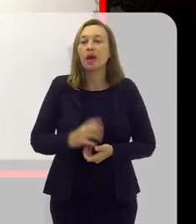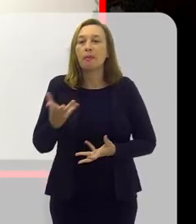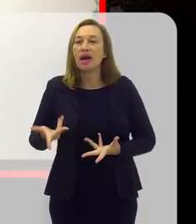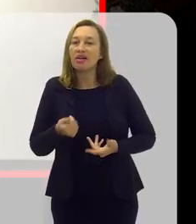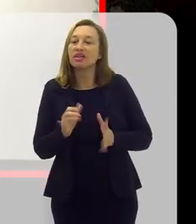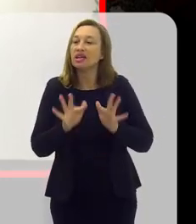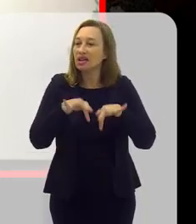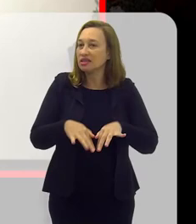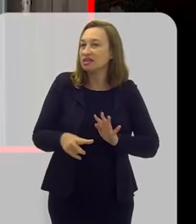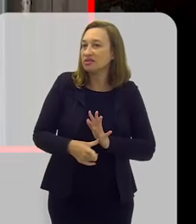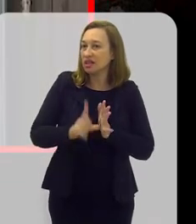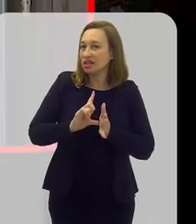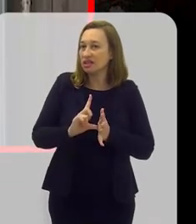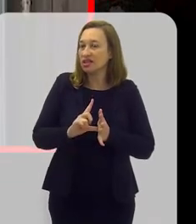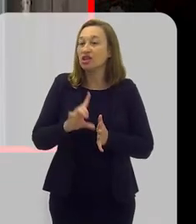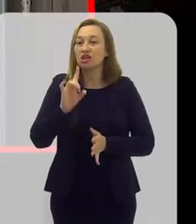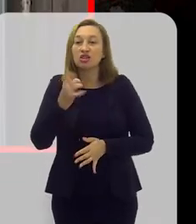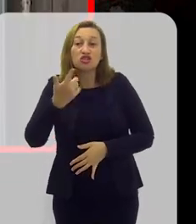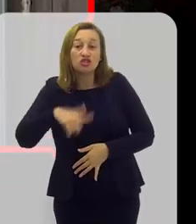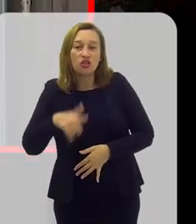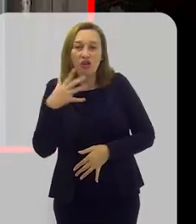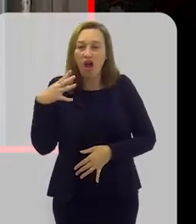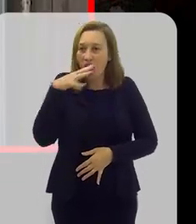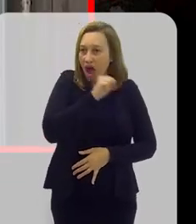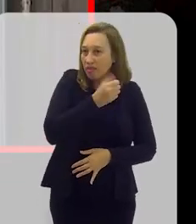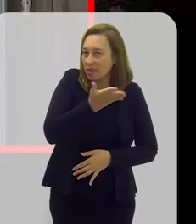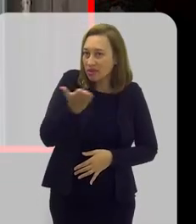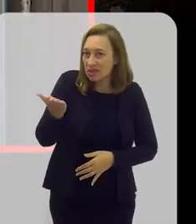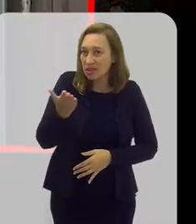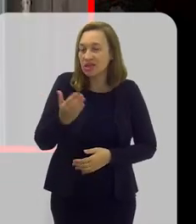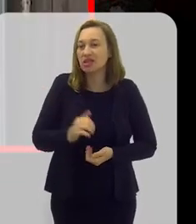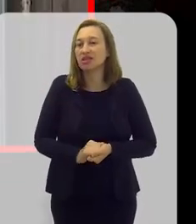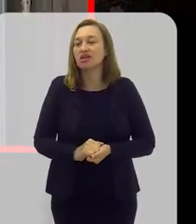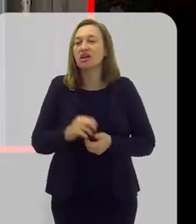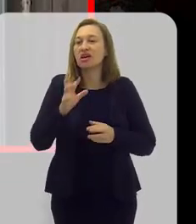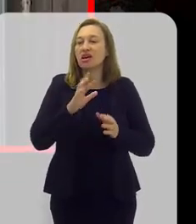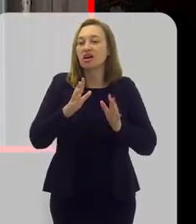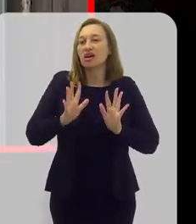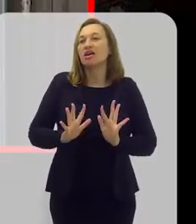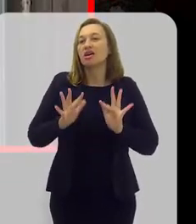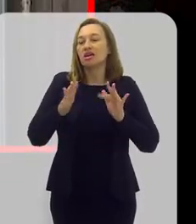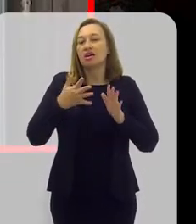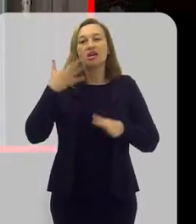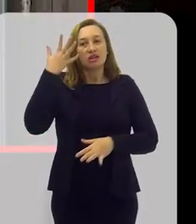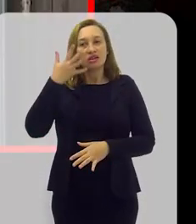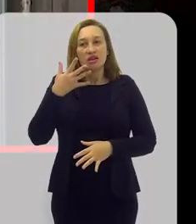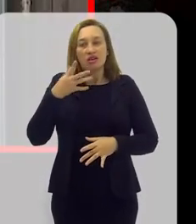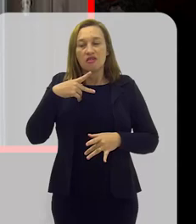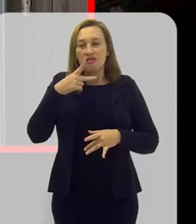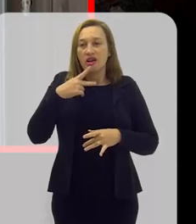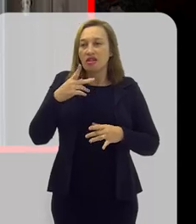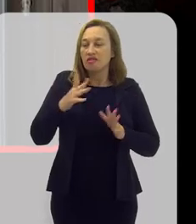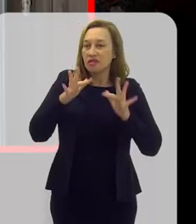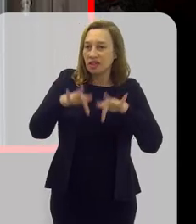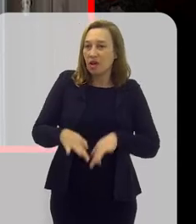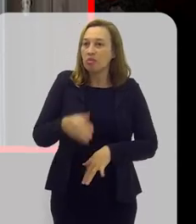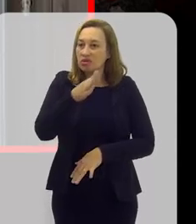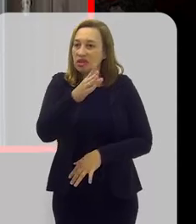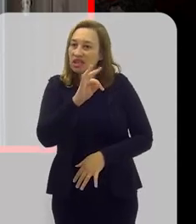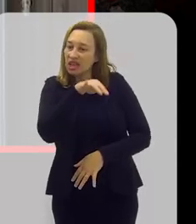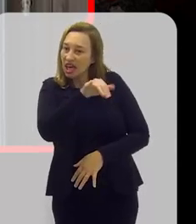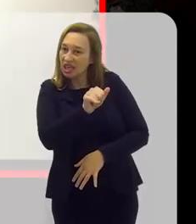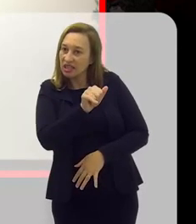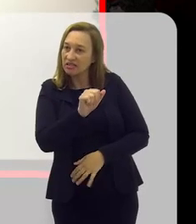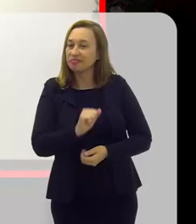Maravilha. Bom, antes da gente encerrar nosso programa, passar só mais uma vez rapidinho para vocês, para vocês darem um recado final para o nosso telespectador. Pode ser com